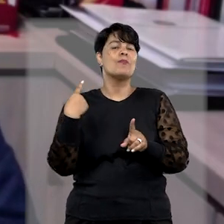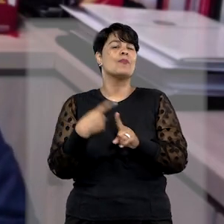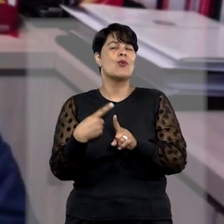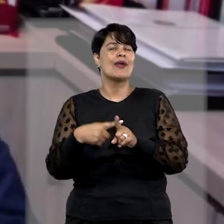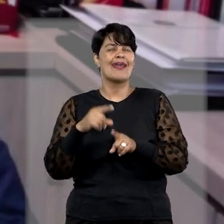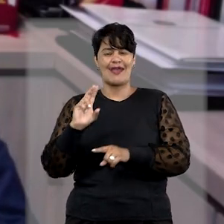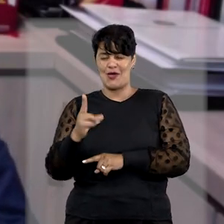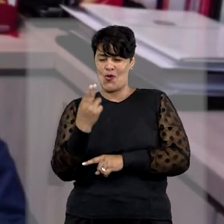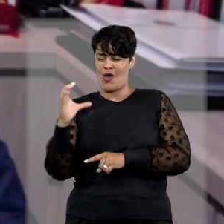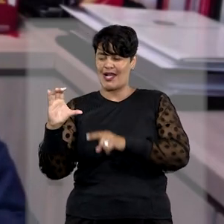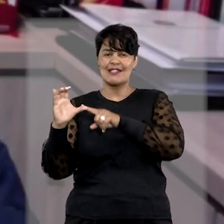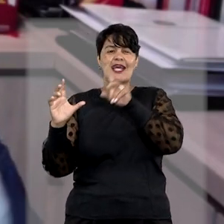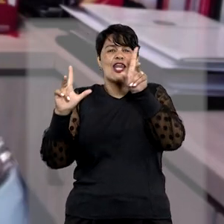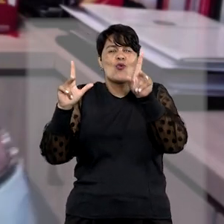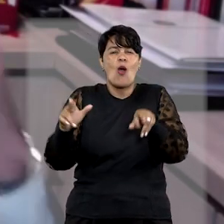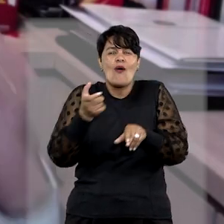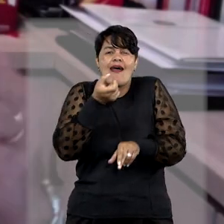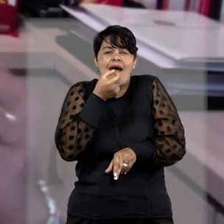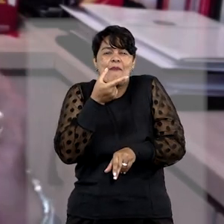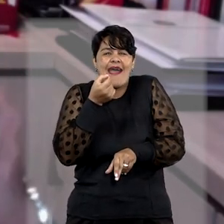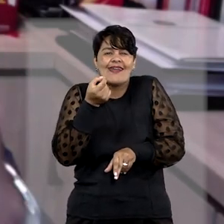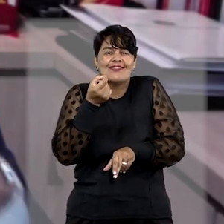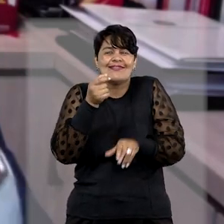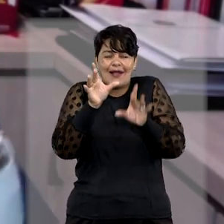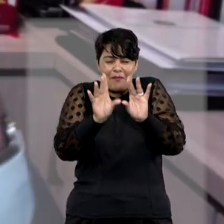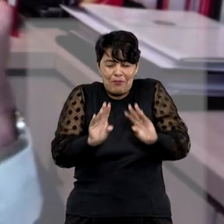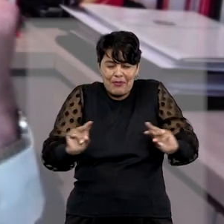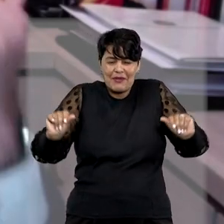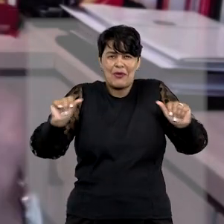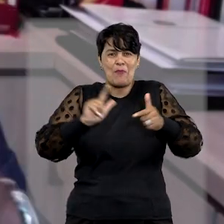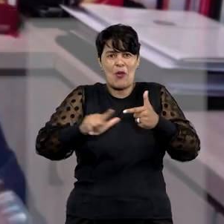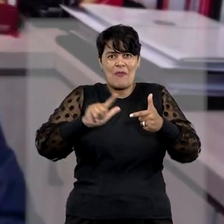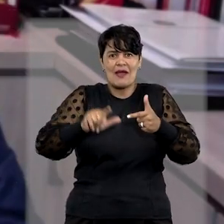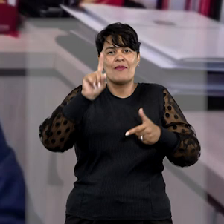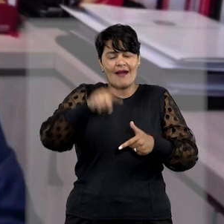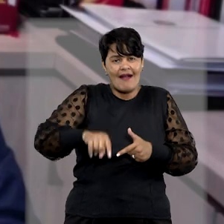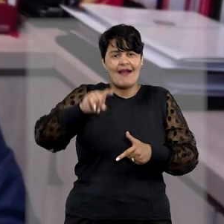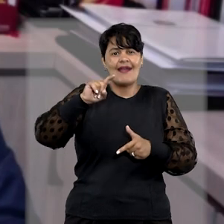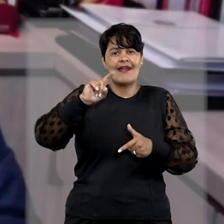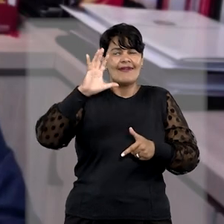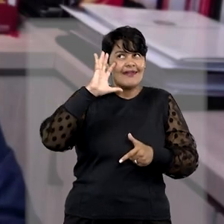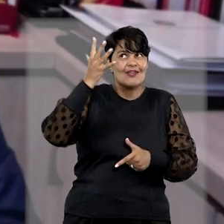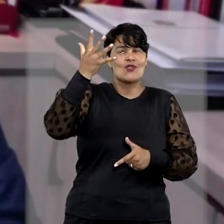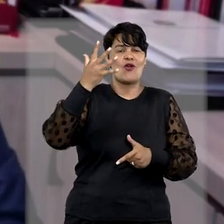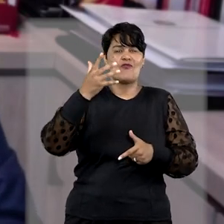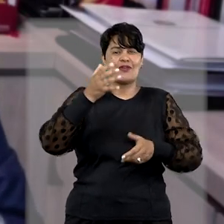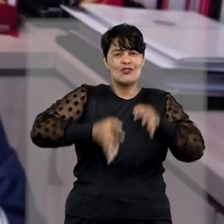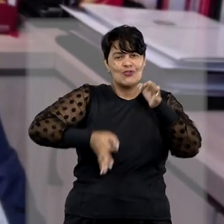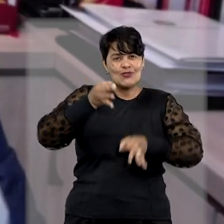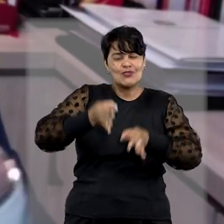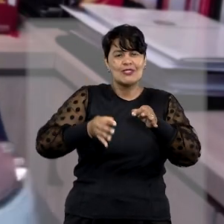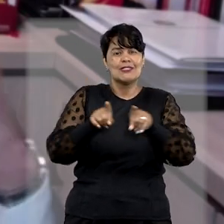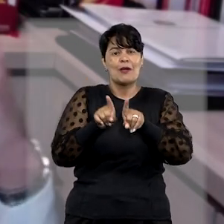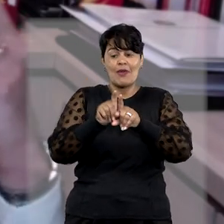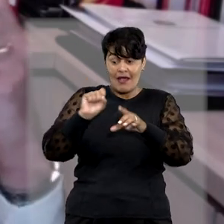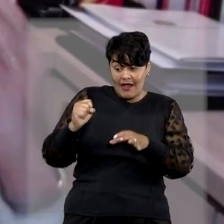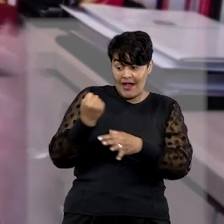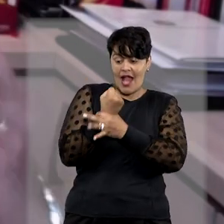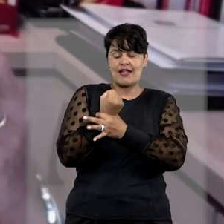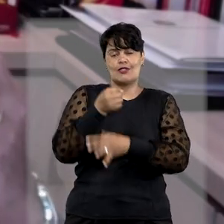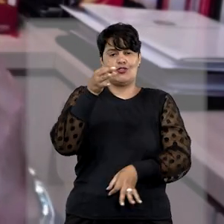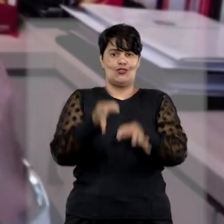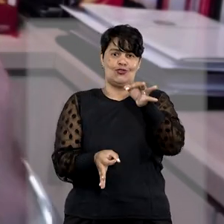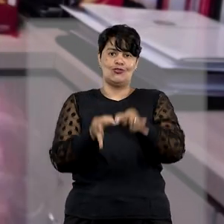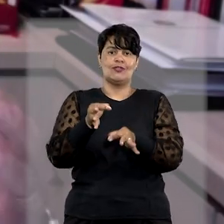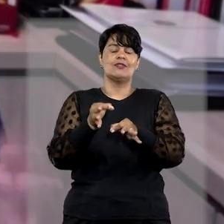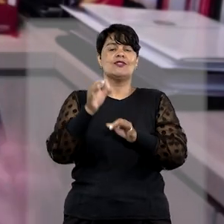conta de que o habeas corpus tem uma capacidade de resolver injustiças e garantir direitos. Então ele não substitui